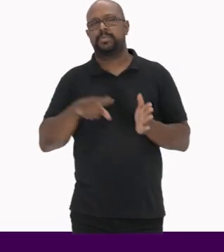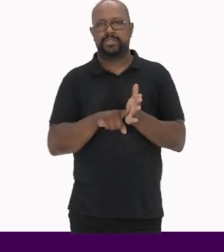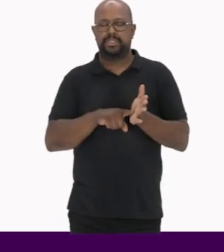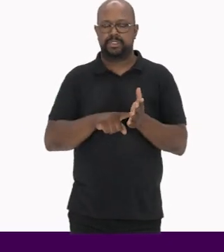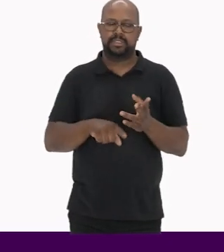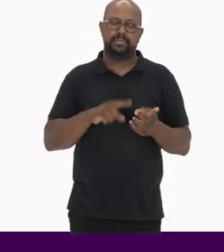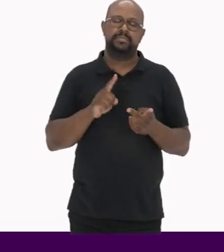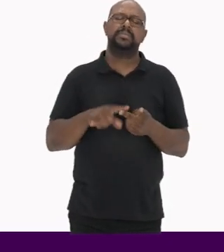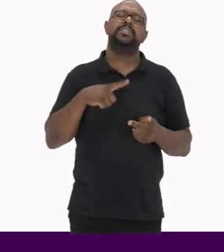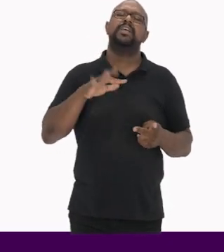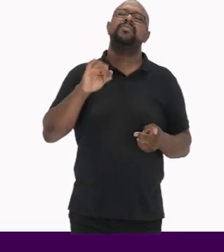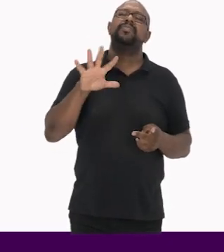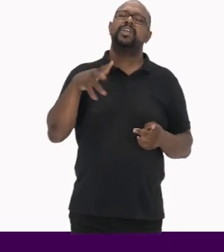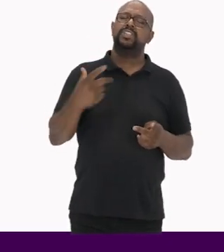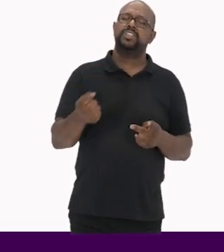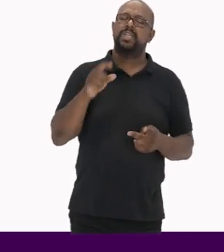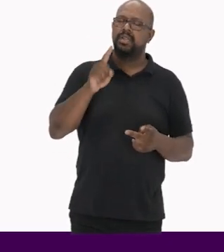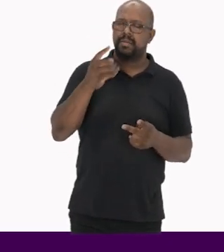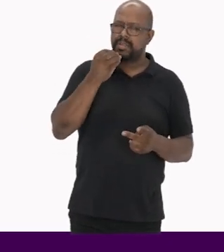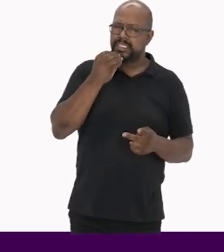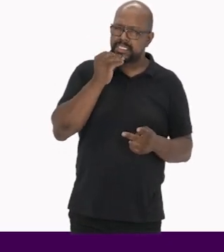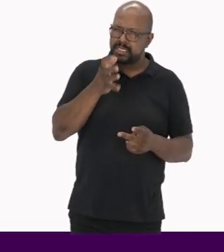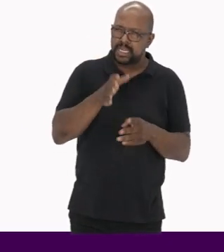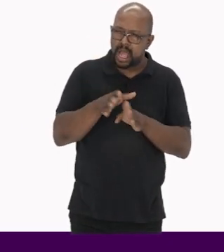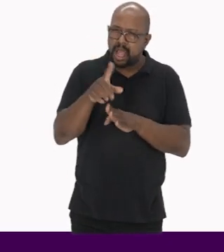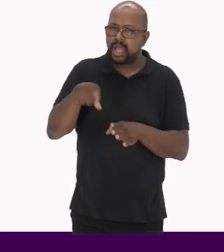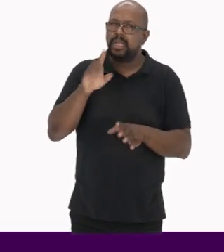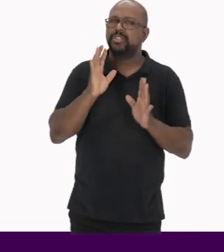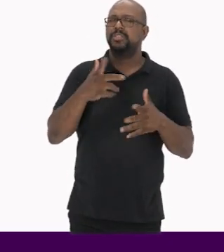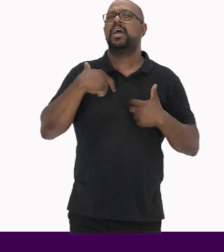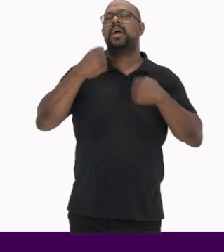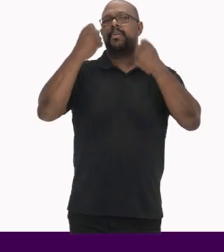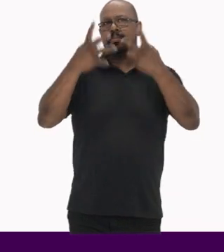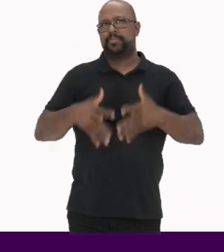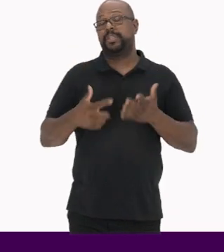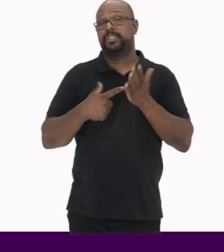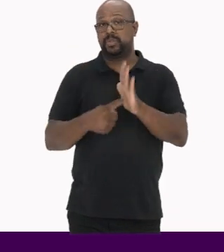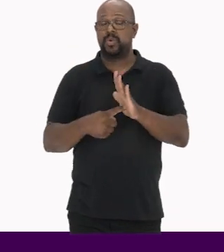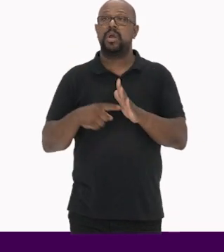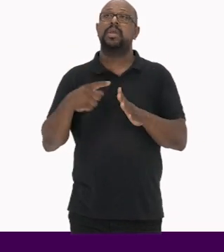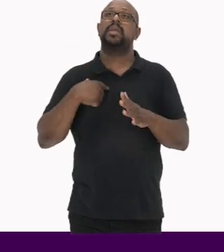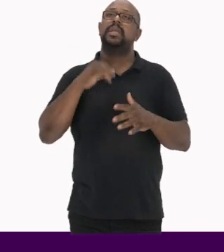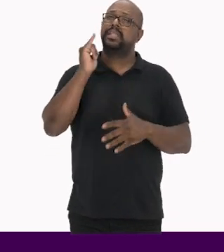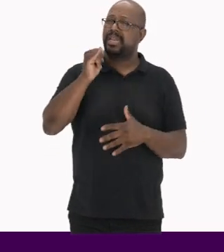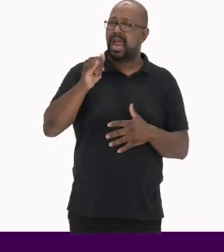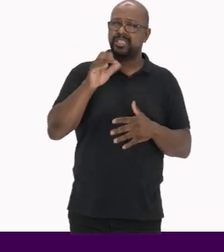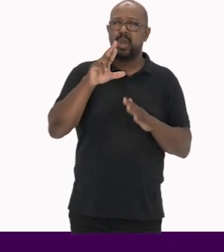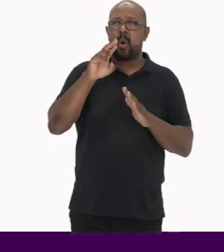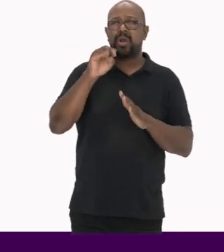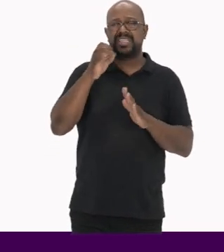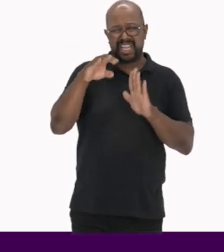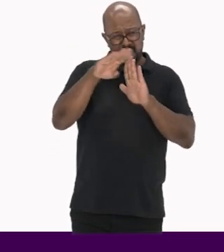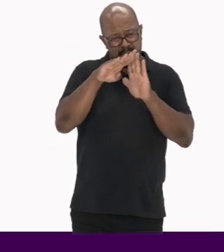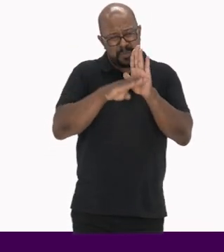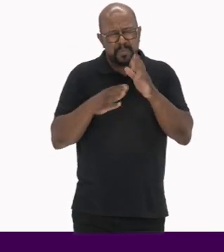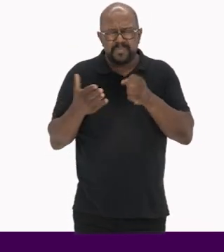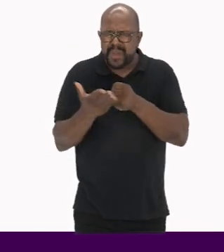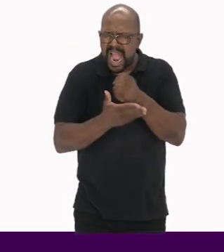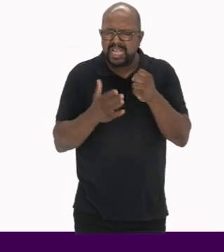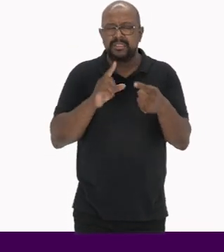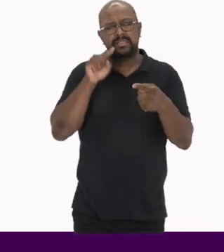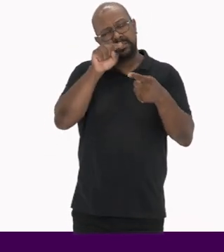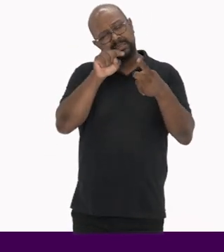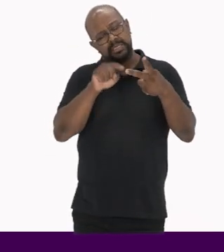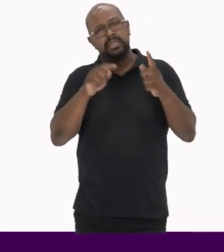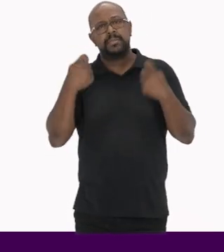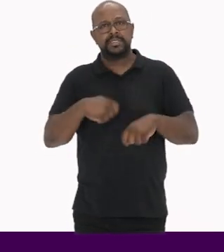pesquisa Existem fichas sugeridas no manual, conforme a gente já apresentou Que trazem um roteiro básico com indicações